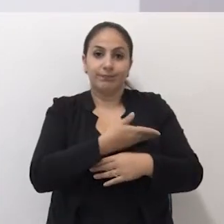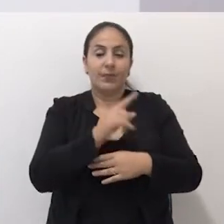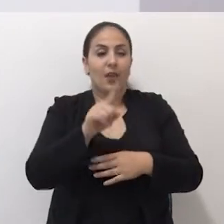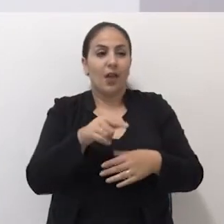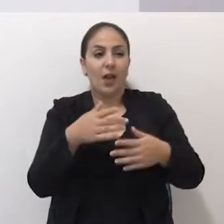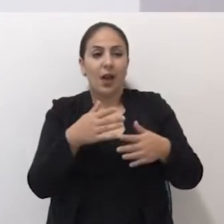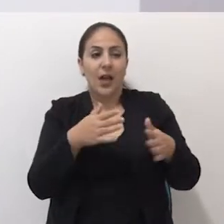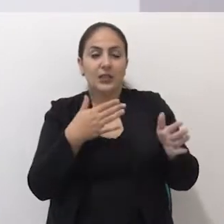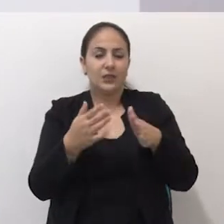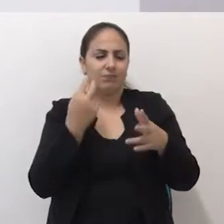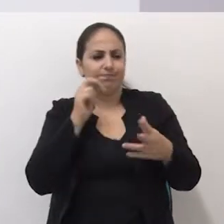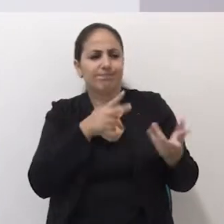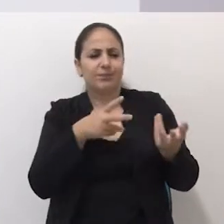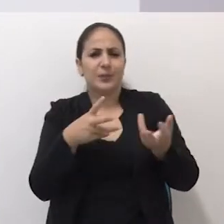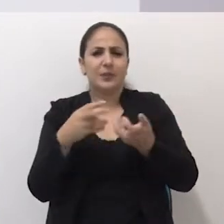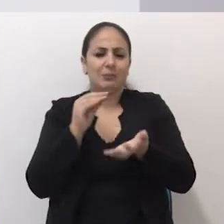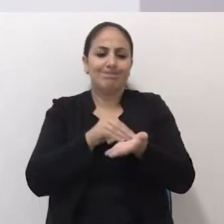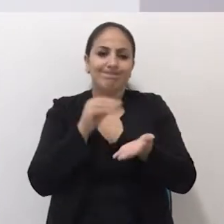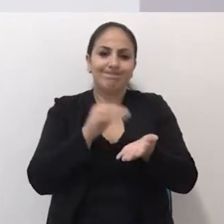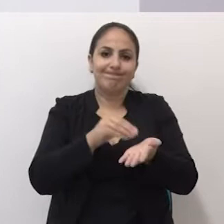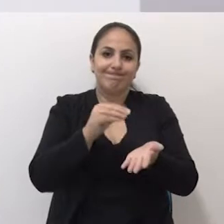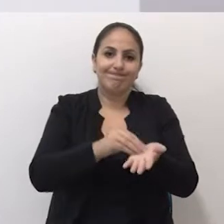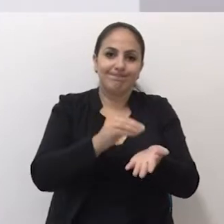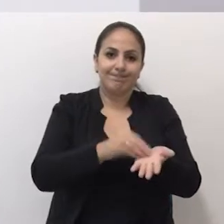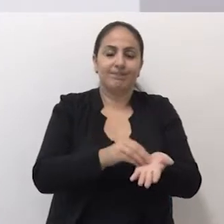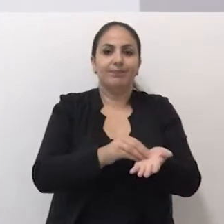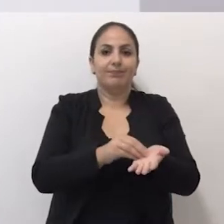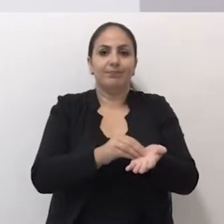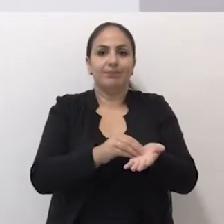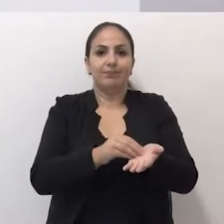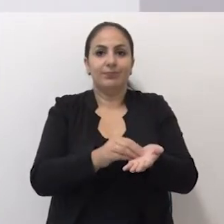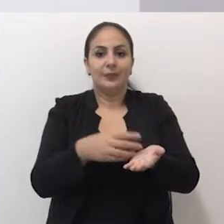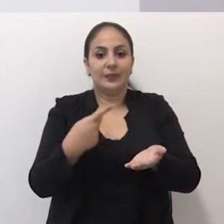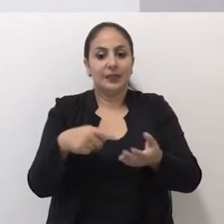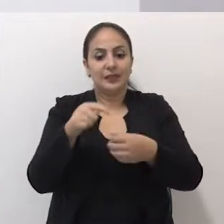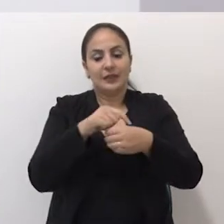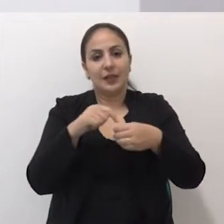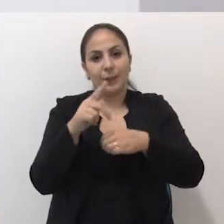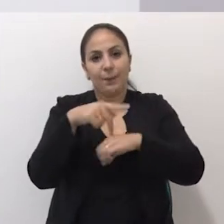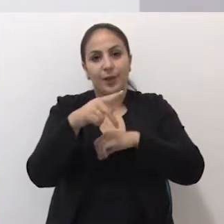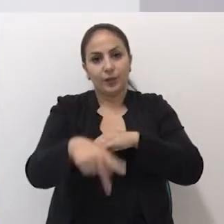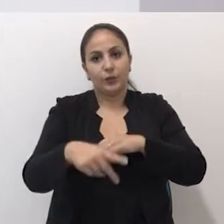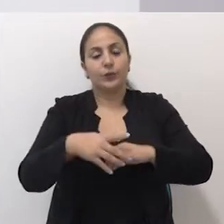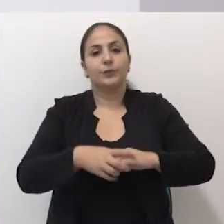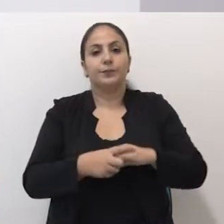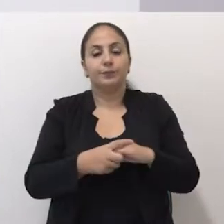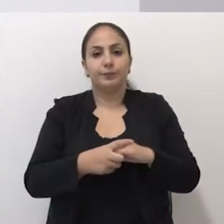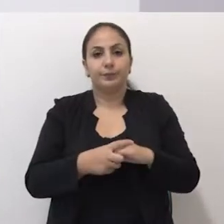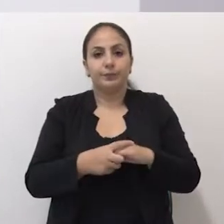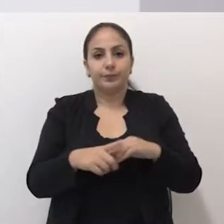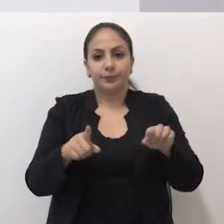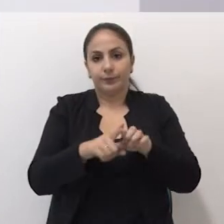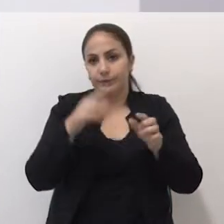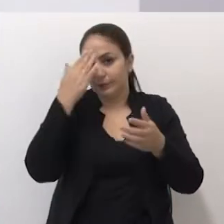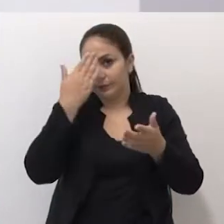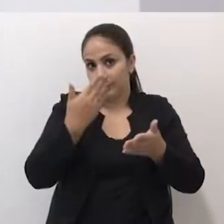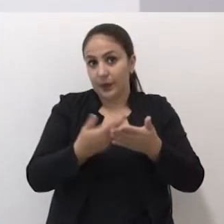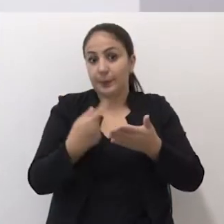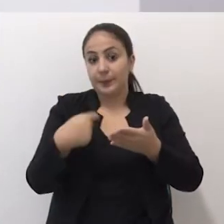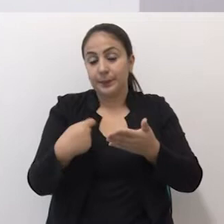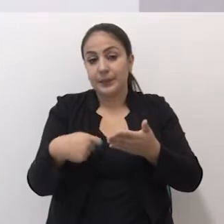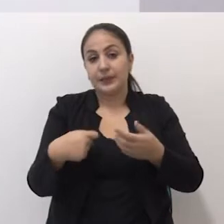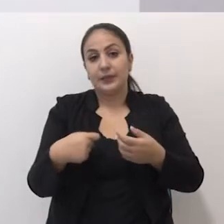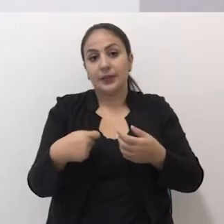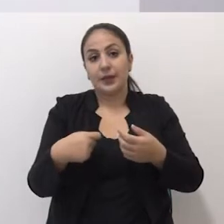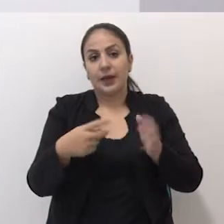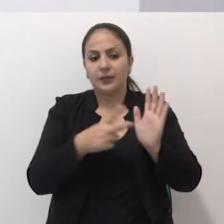é uma bandeira que eu vejo uma grande deficiência na cidade de Passo Fundo e acredito que